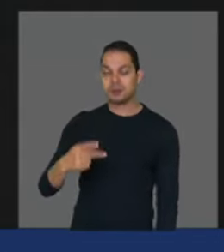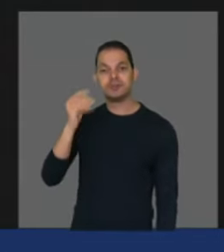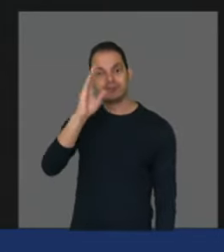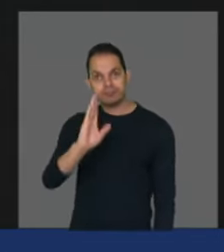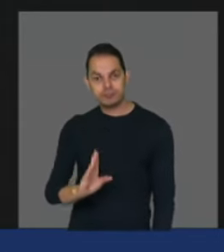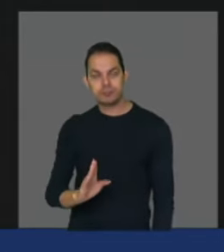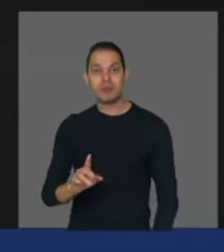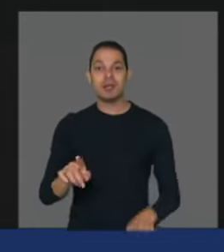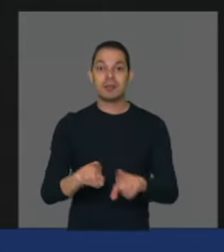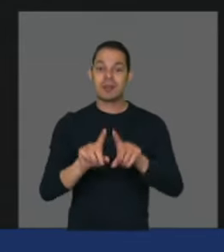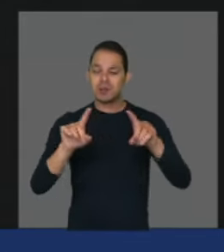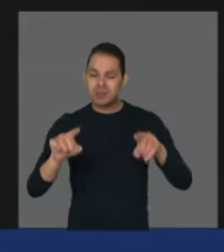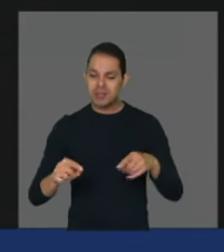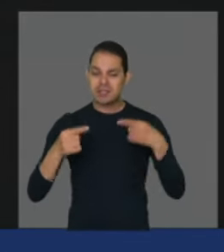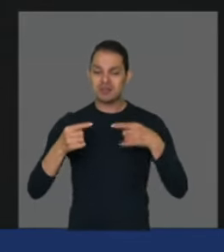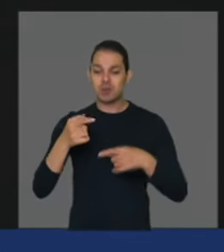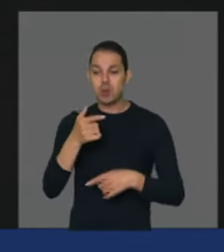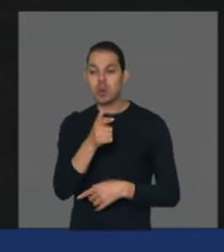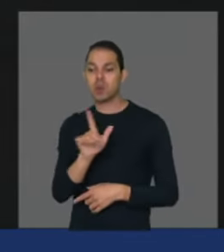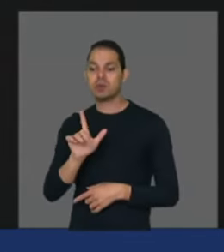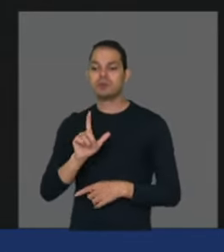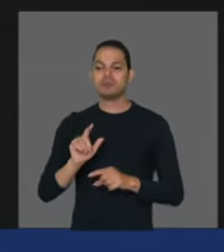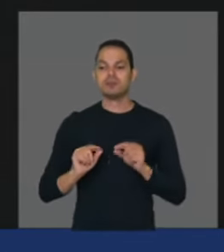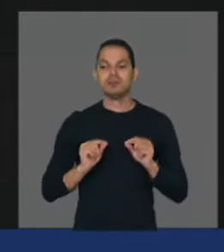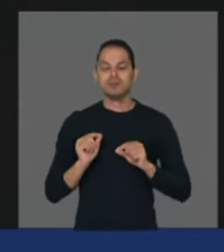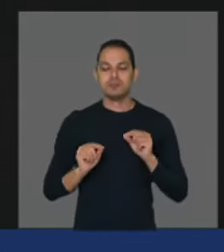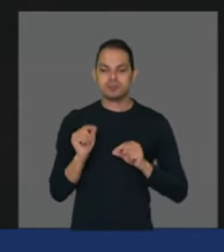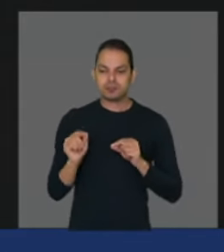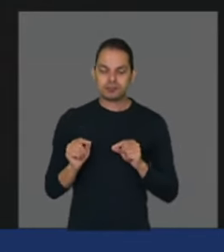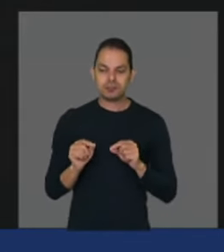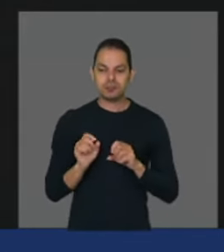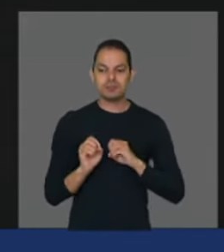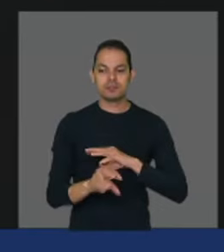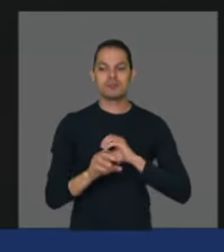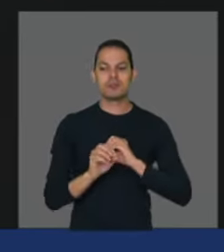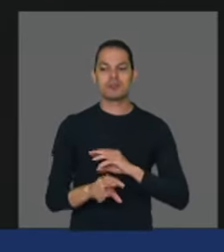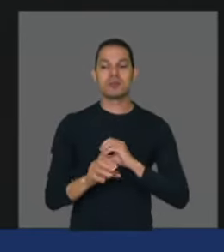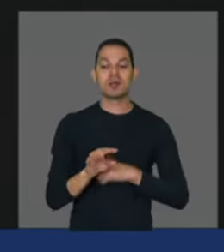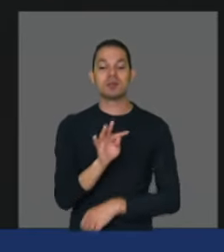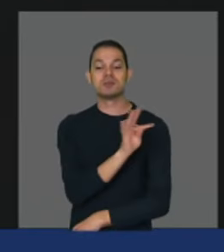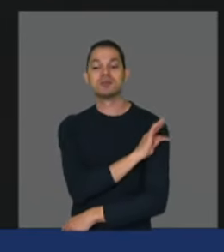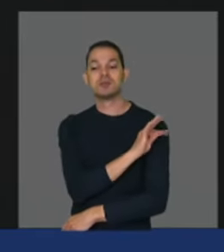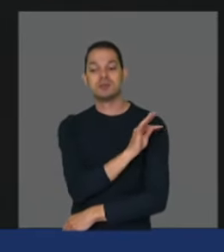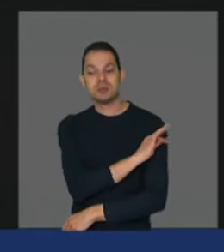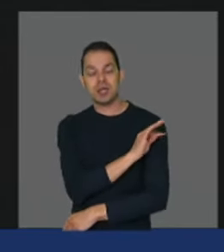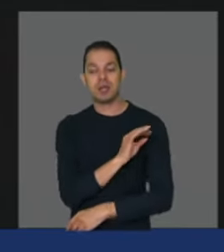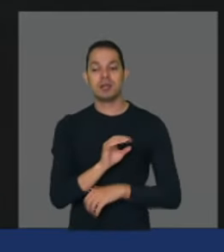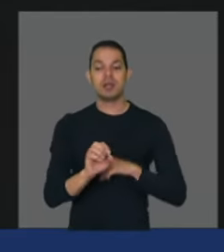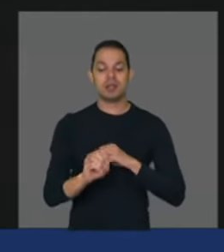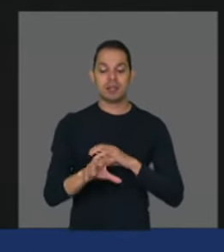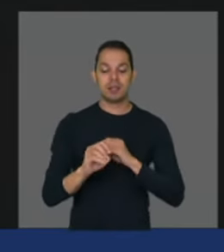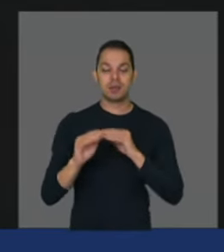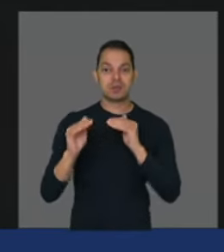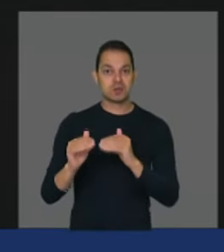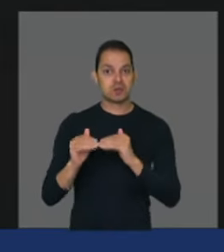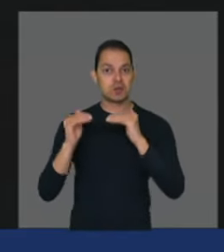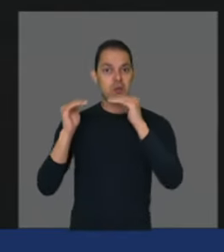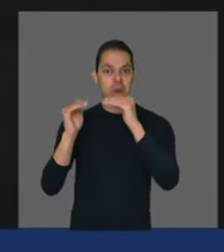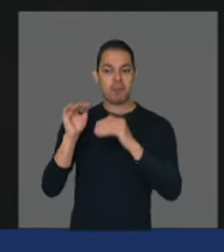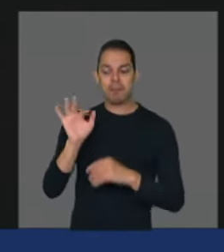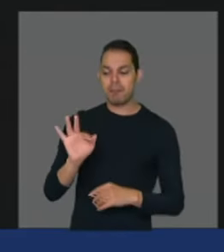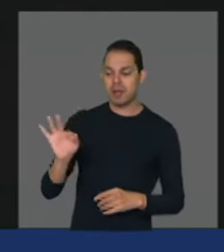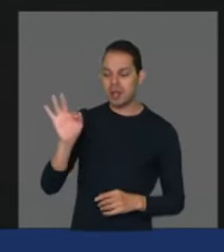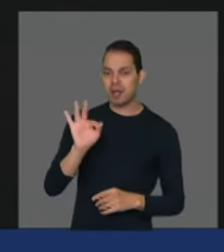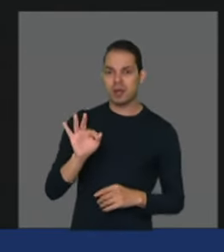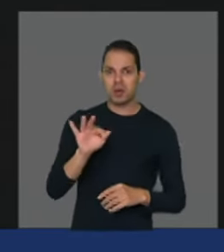também como ter a educação técnica a educação superior no meio